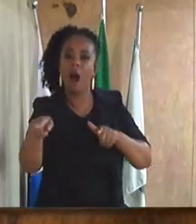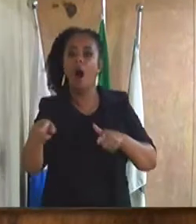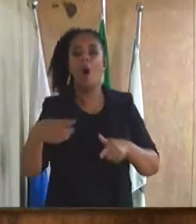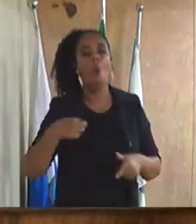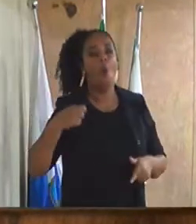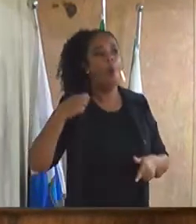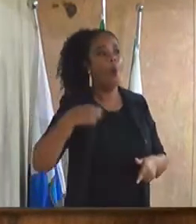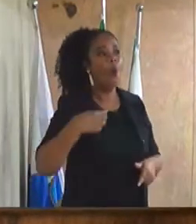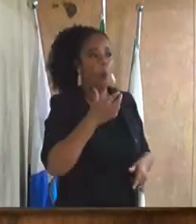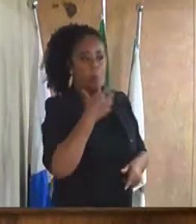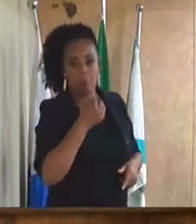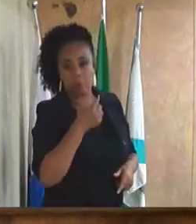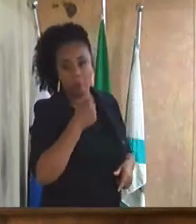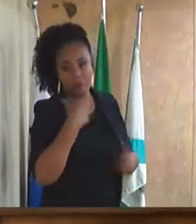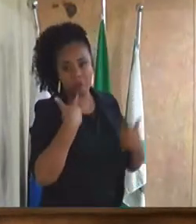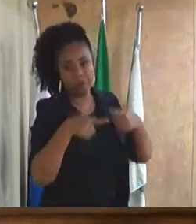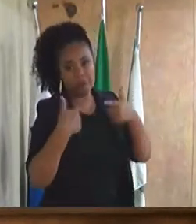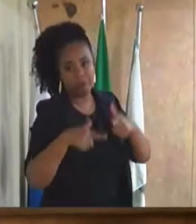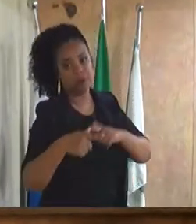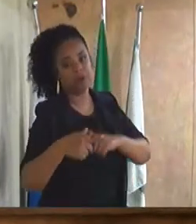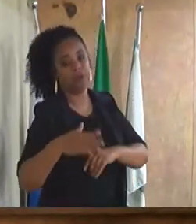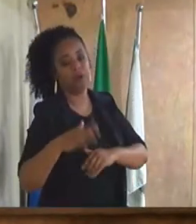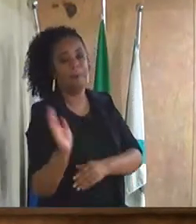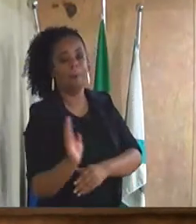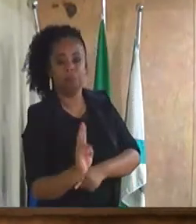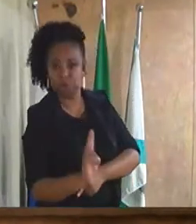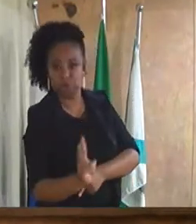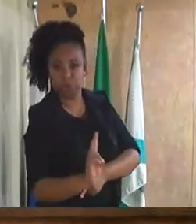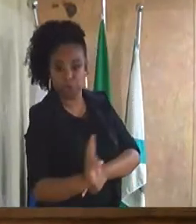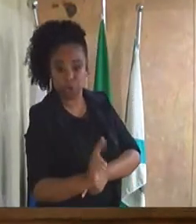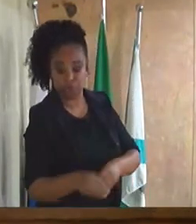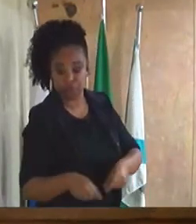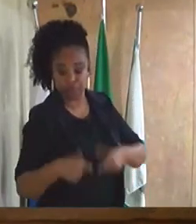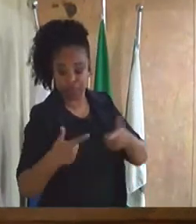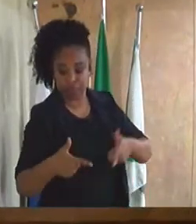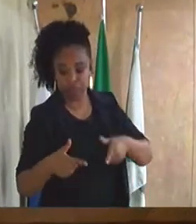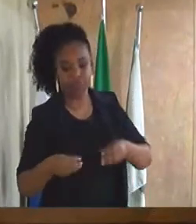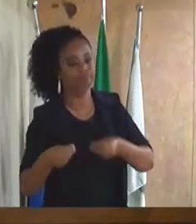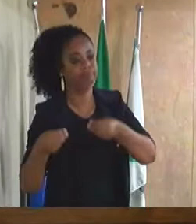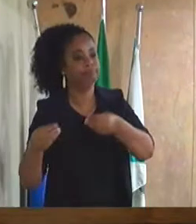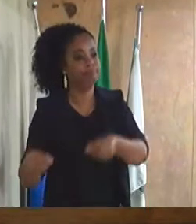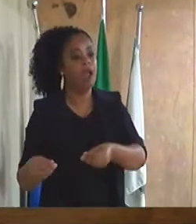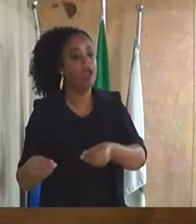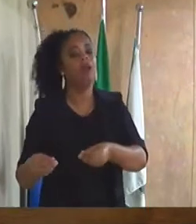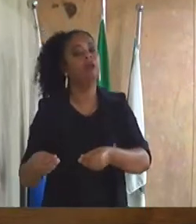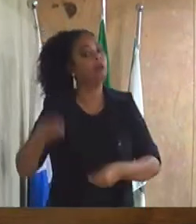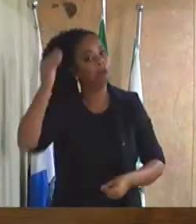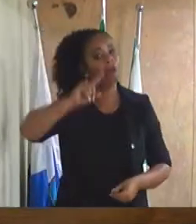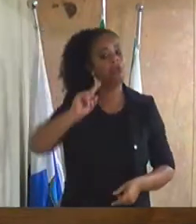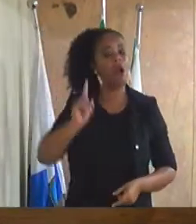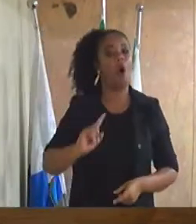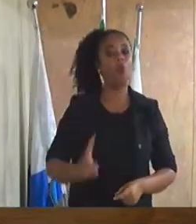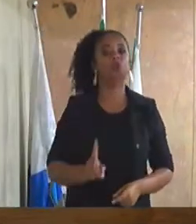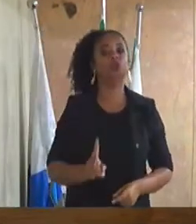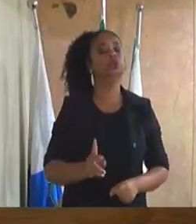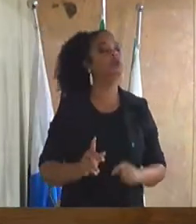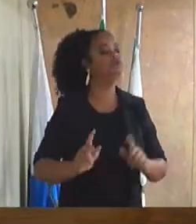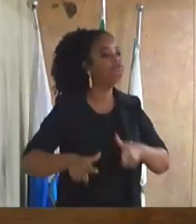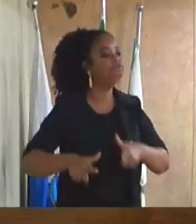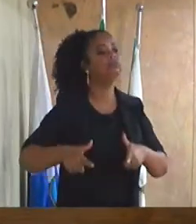assinasse, mas tudo bem. Eu não vou desistir, vou continuar lutando. Tem outro aqui. Tem